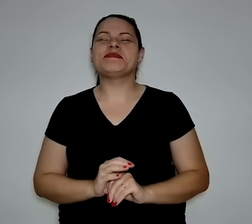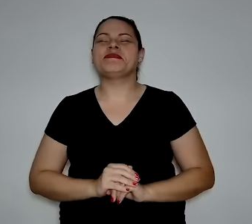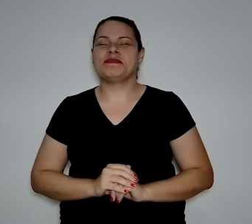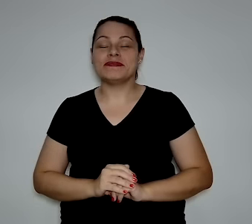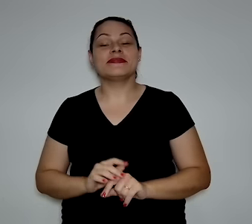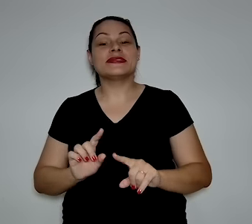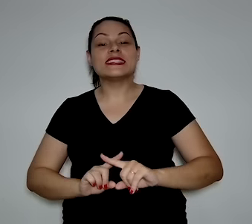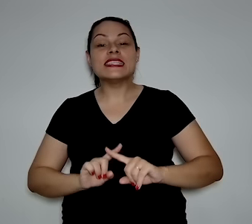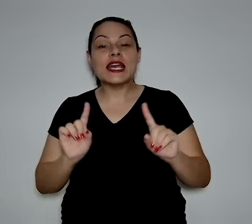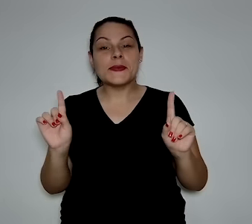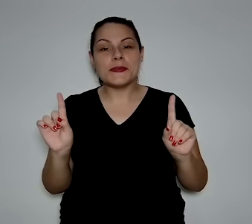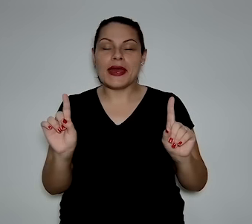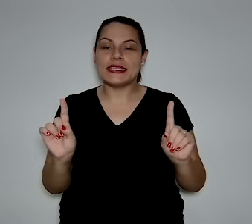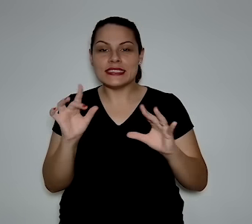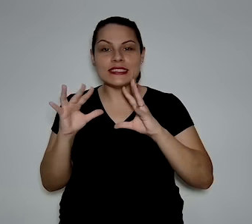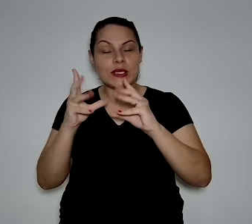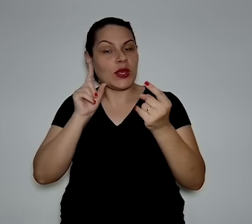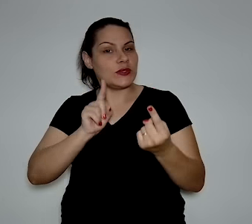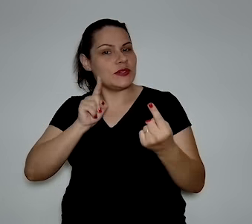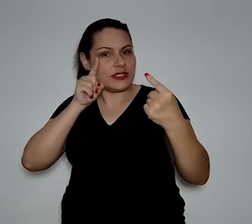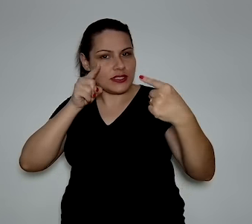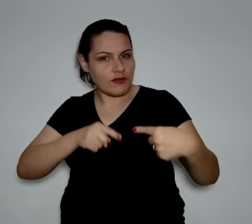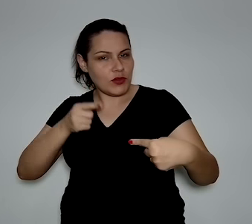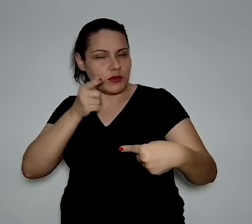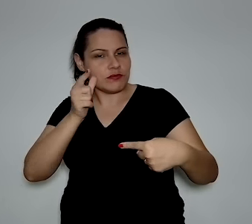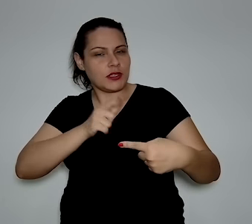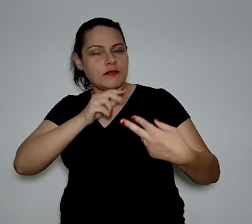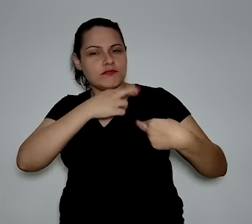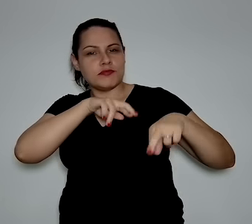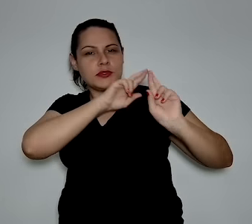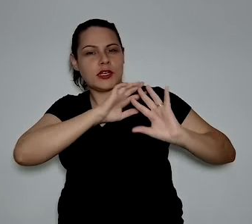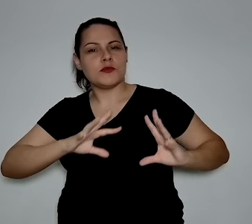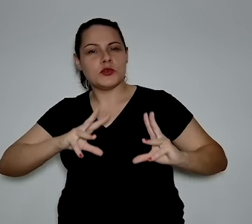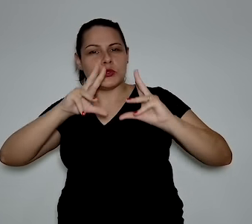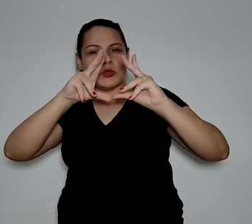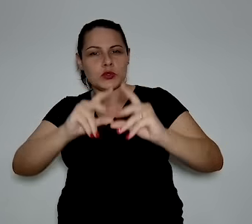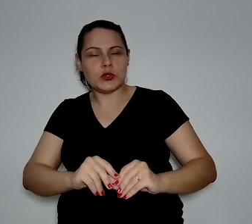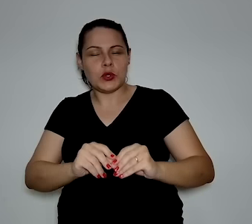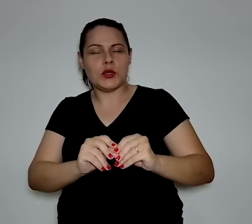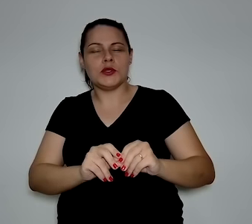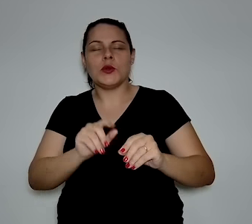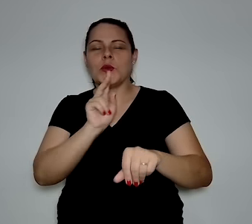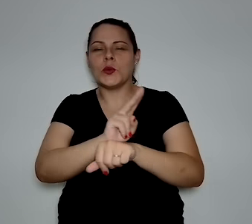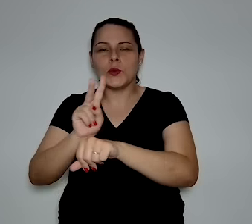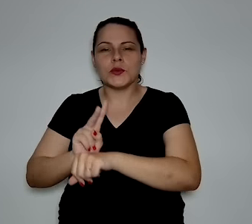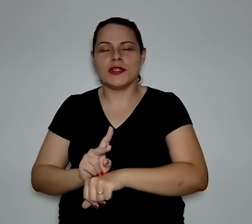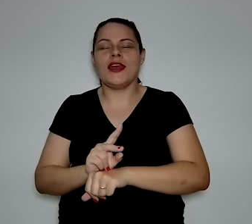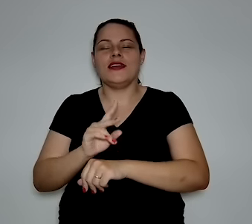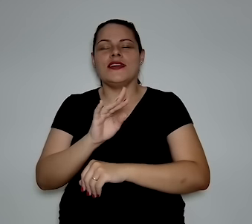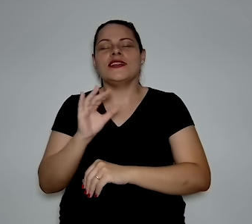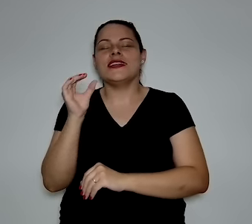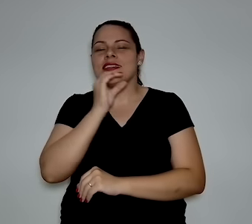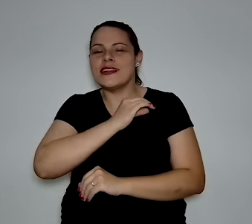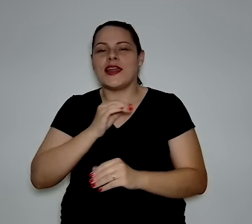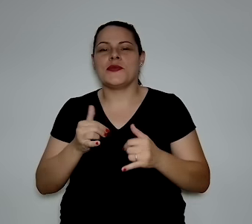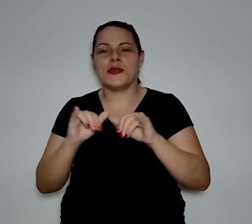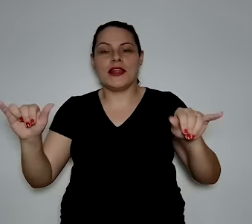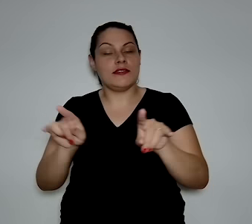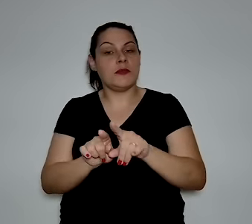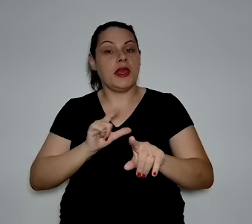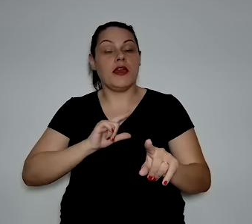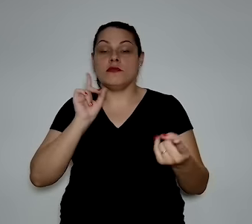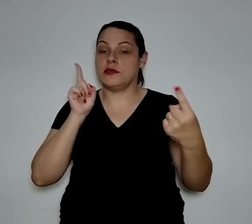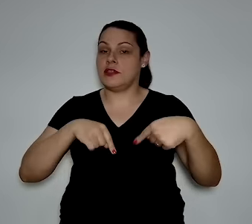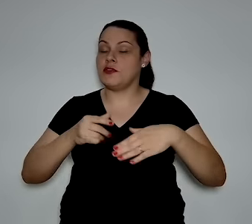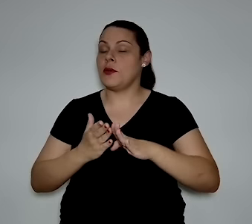Exatamente, exatamente. Mas, esse desafio de ser responsável pela operação da termoelétrica, ele me trouxe um desafio paralelo,